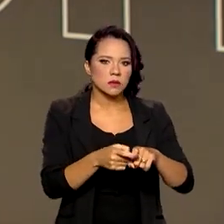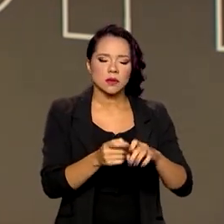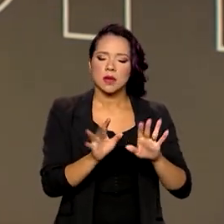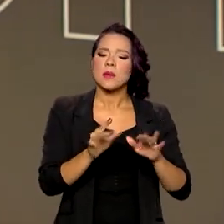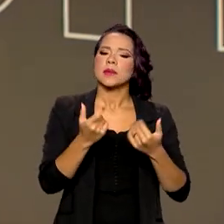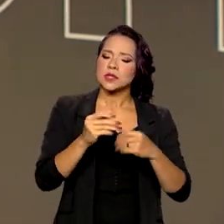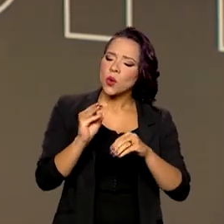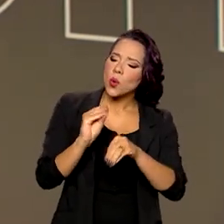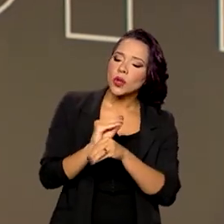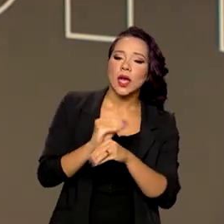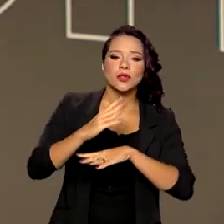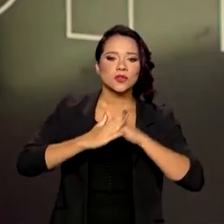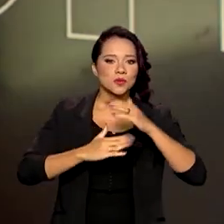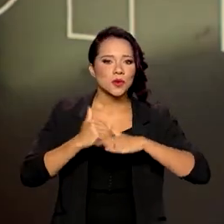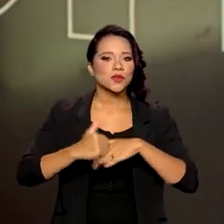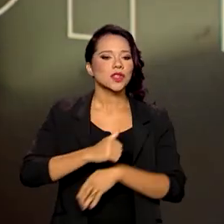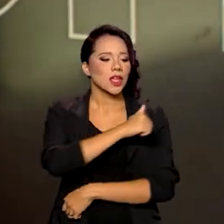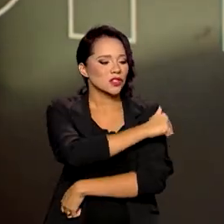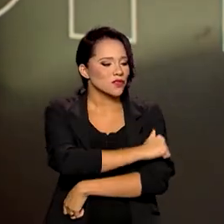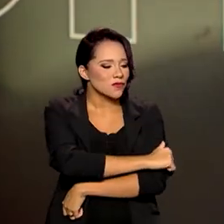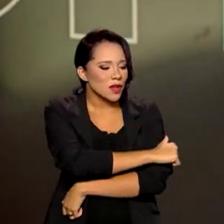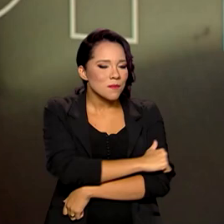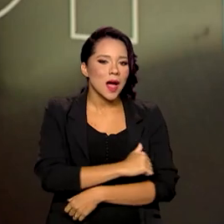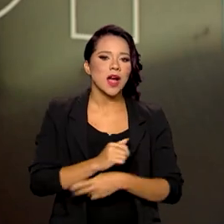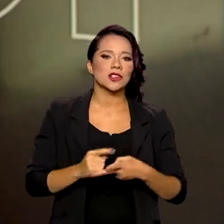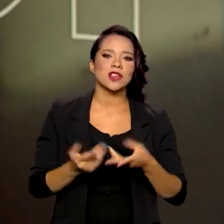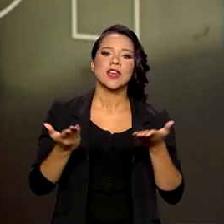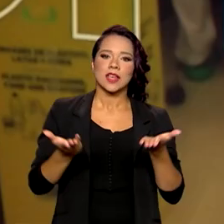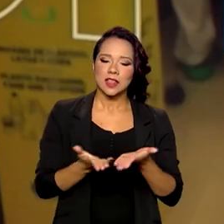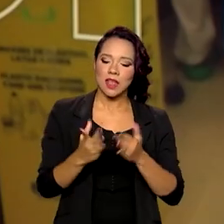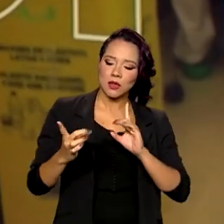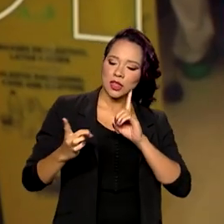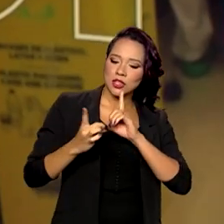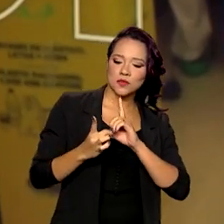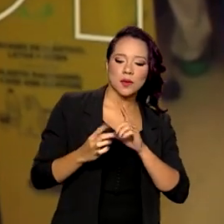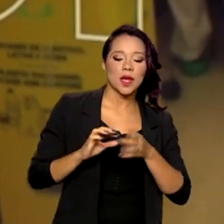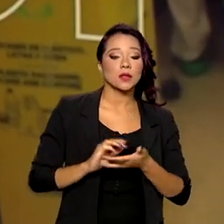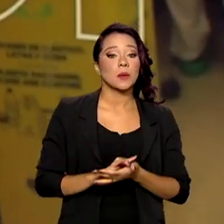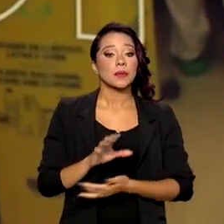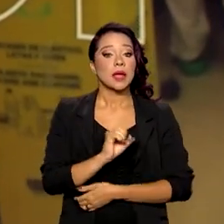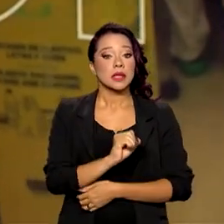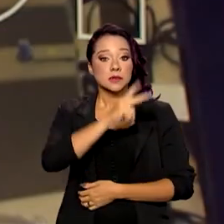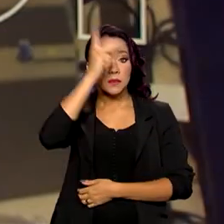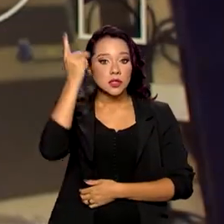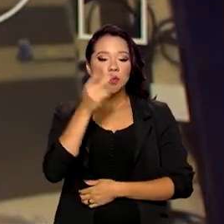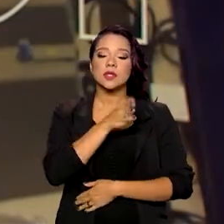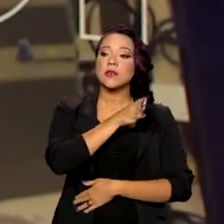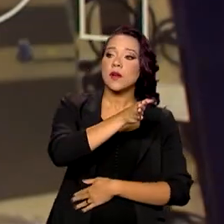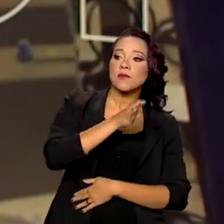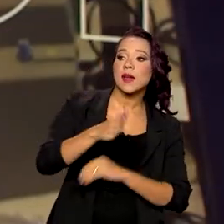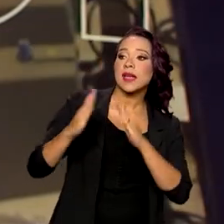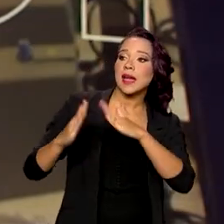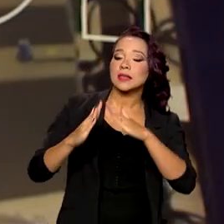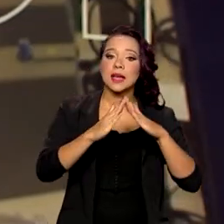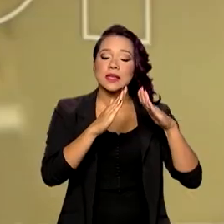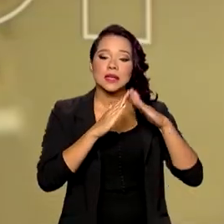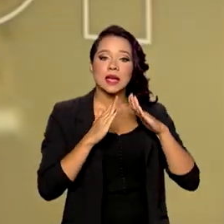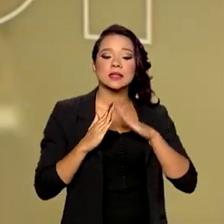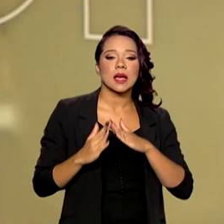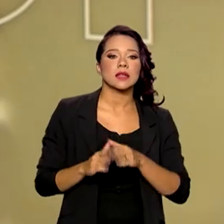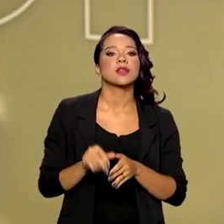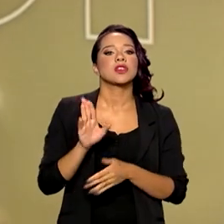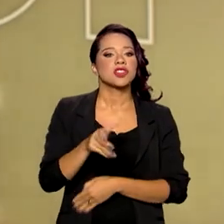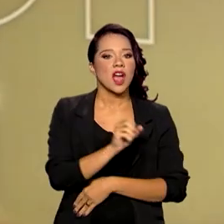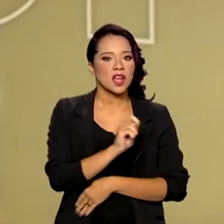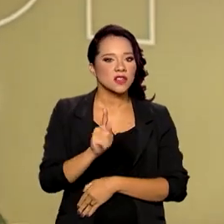dos profissionais de enfermagem que estão na atenção primária, nos agentes comunitários de saúde, já foi reconhecido os